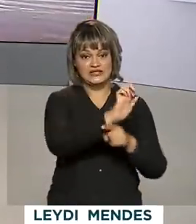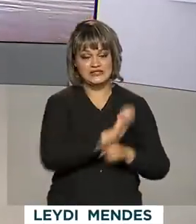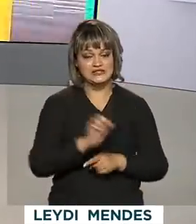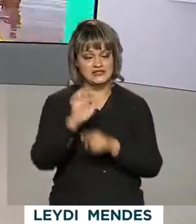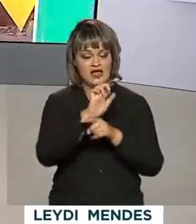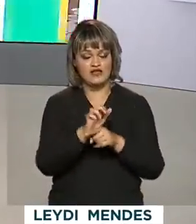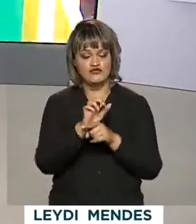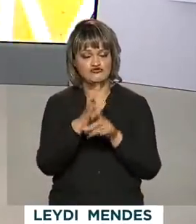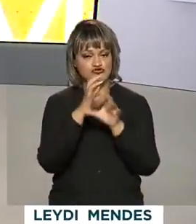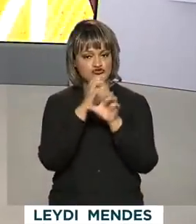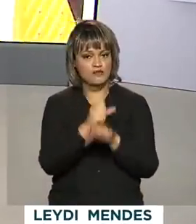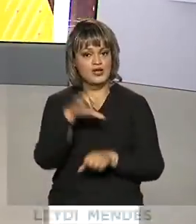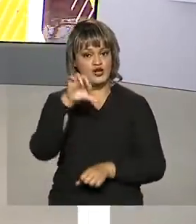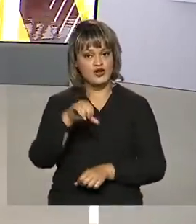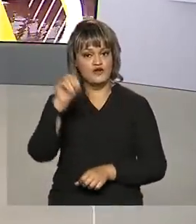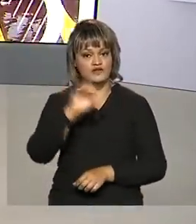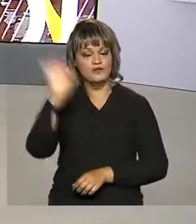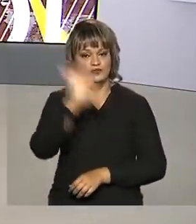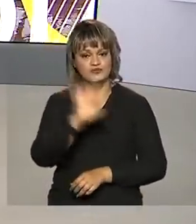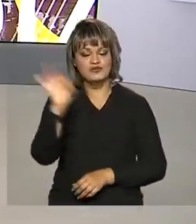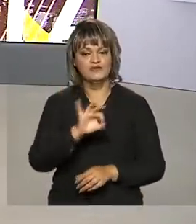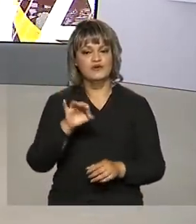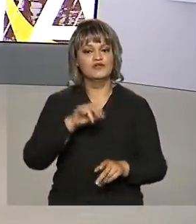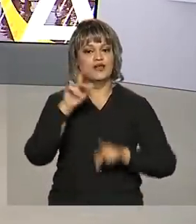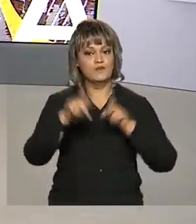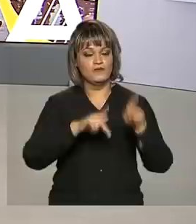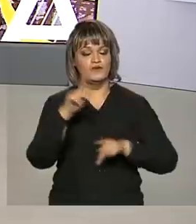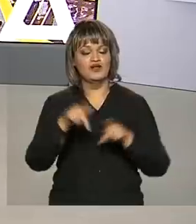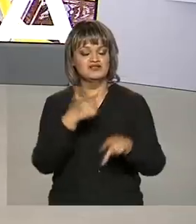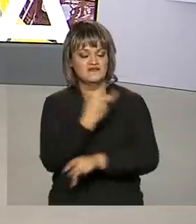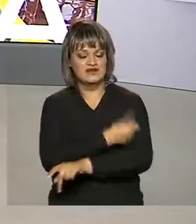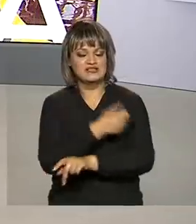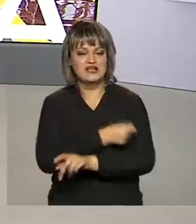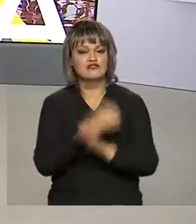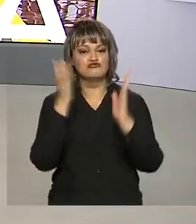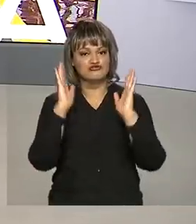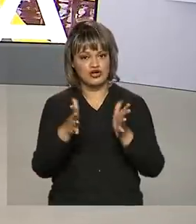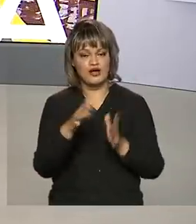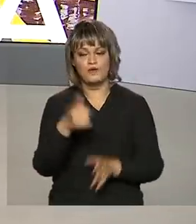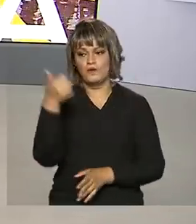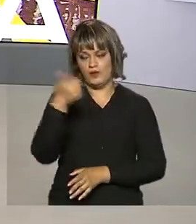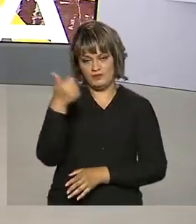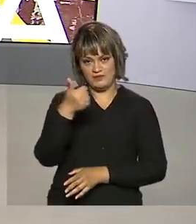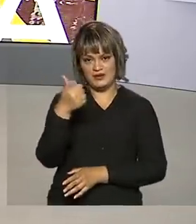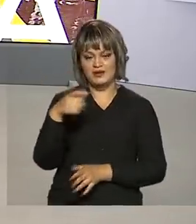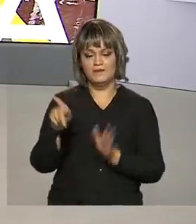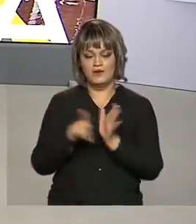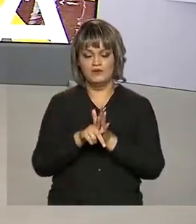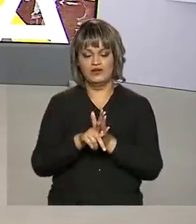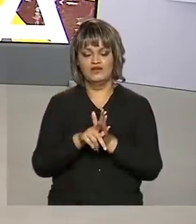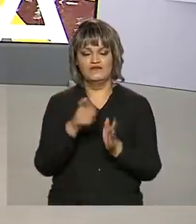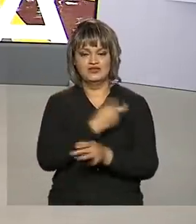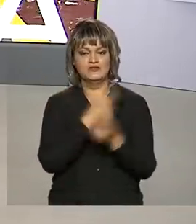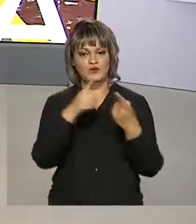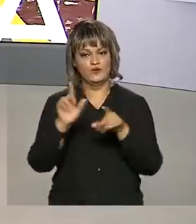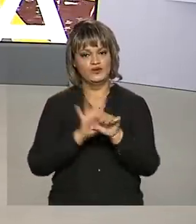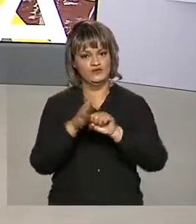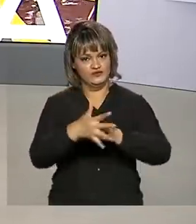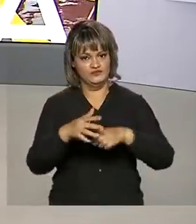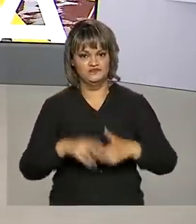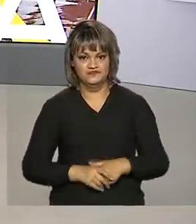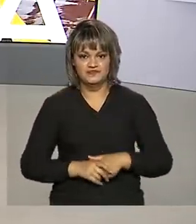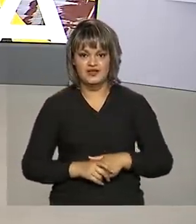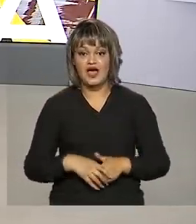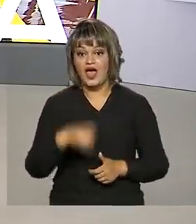ultrapassaram a marca de 90% da população alvo vacinada com a primeira dose da vacina contra a Covid-19.